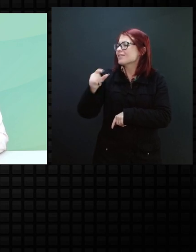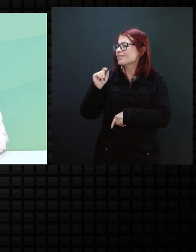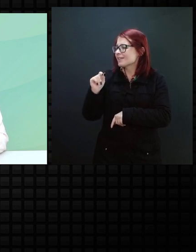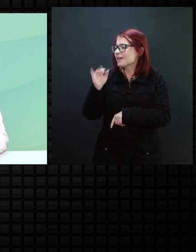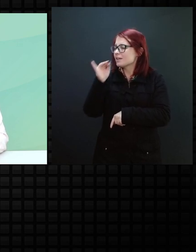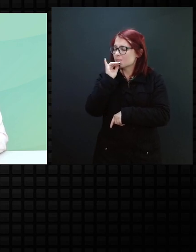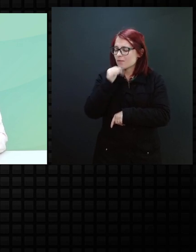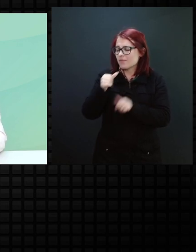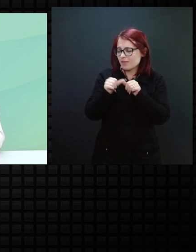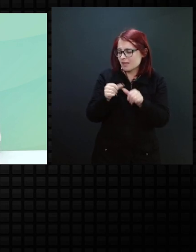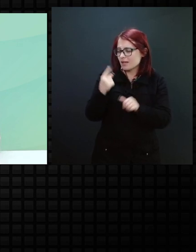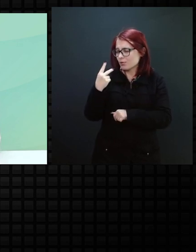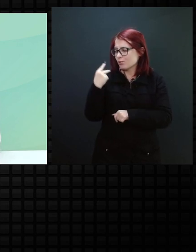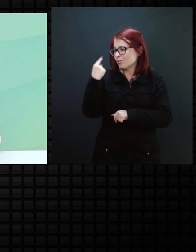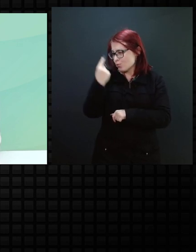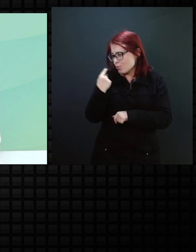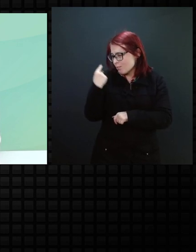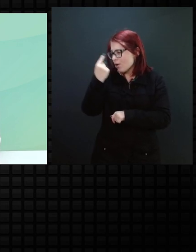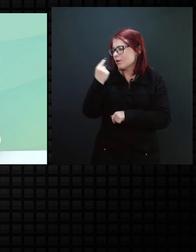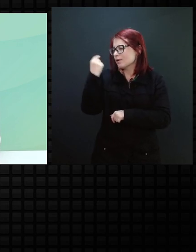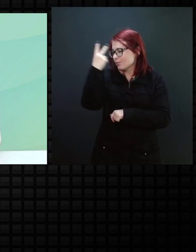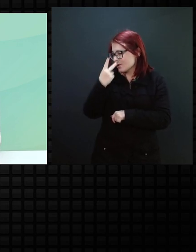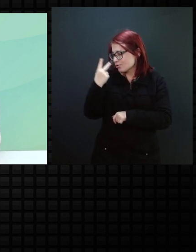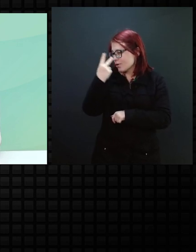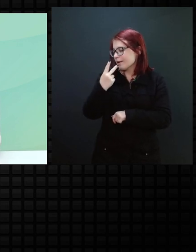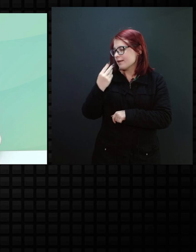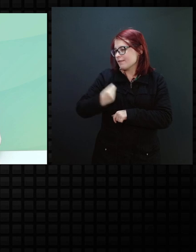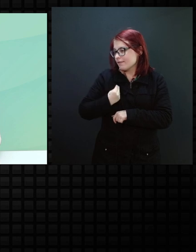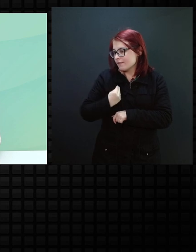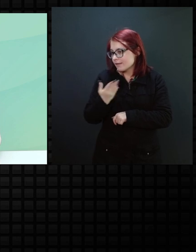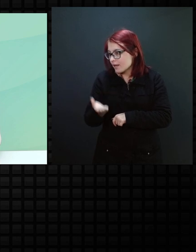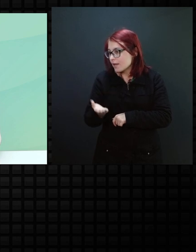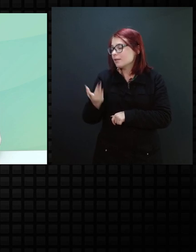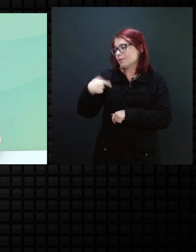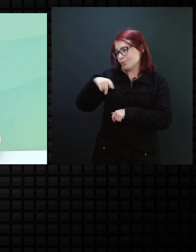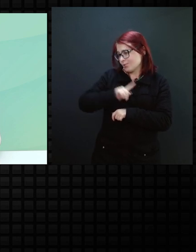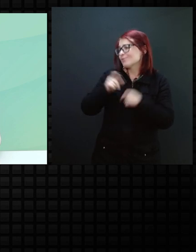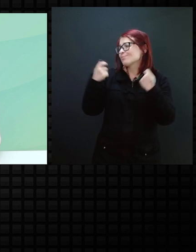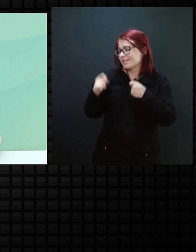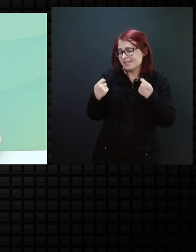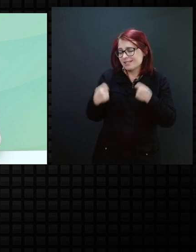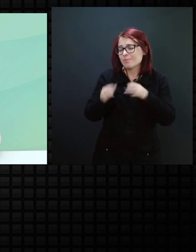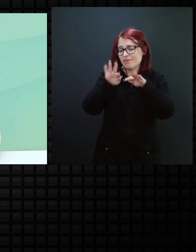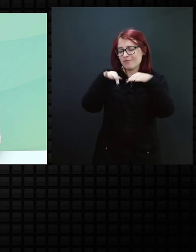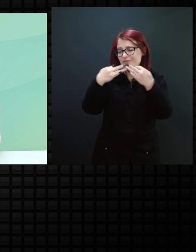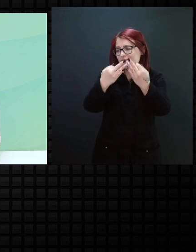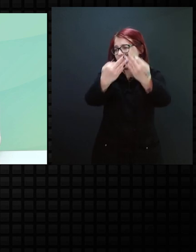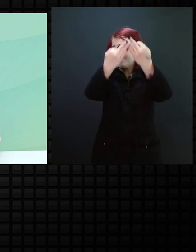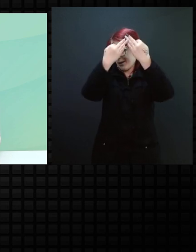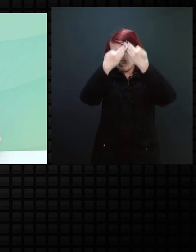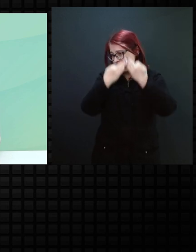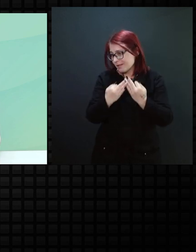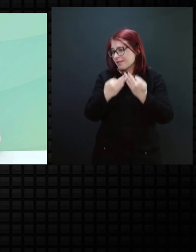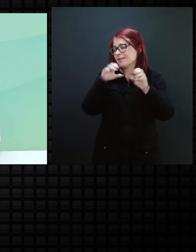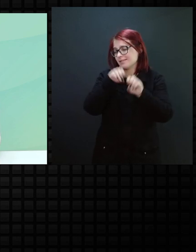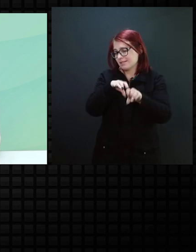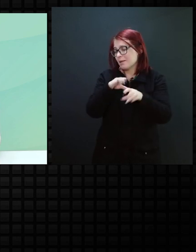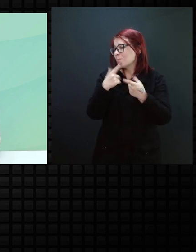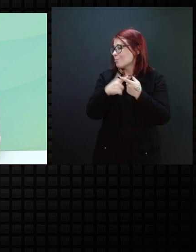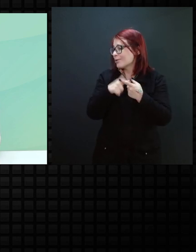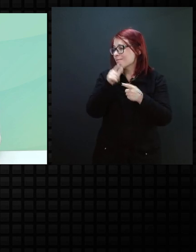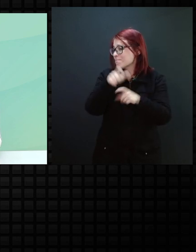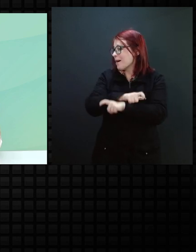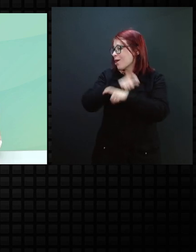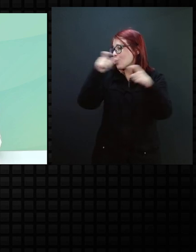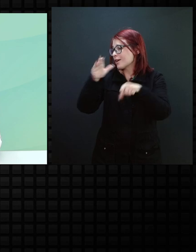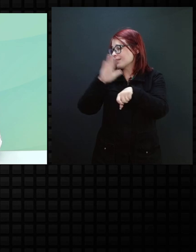duas horas, né? Então, a importância de trazer essa família, né? Para o centro, porque a maior parte do tempo eles estão